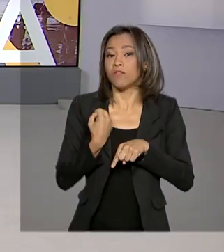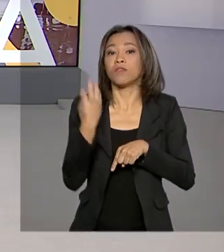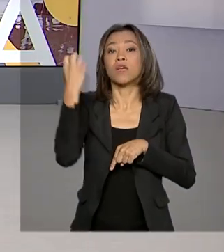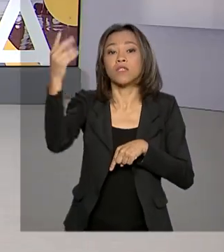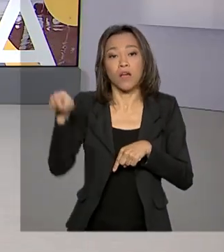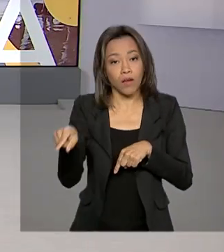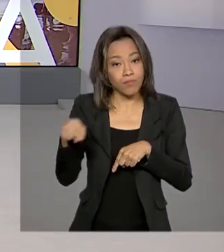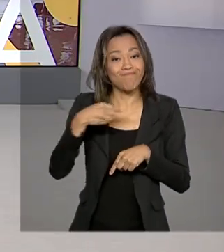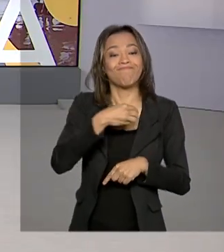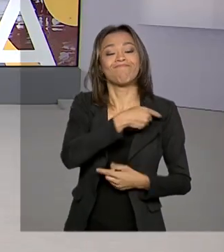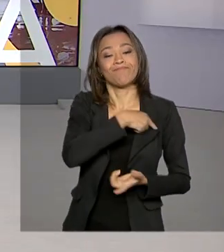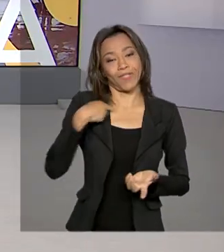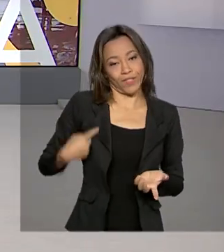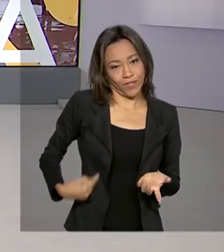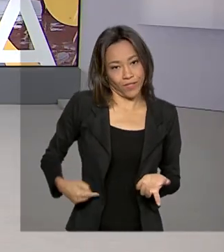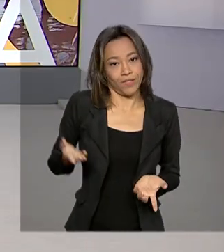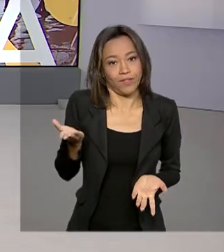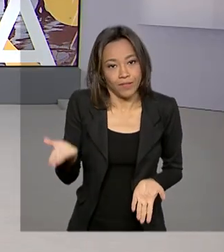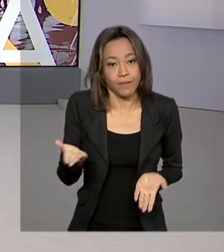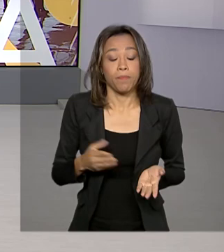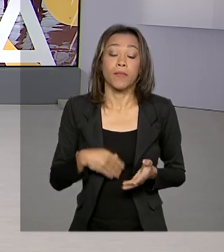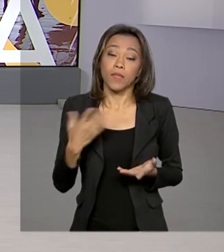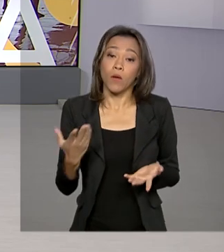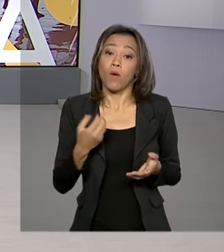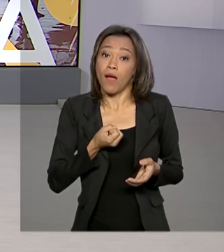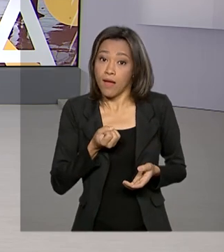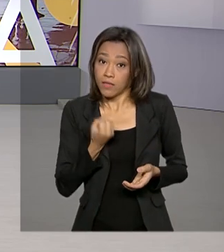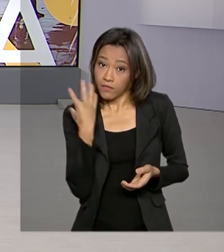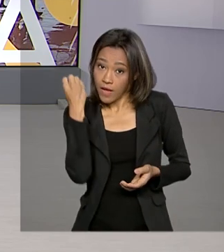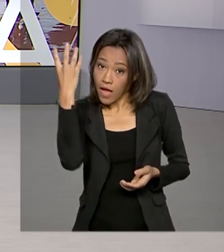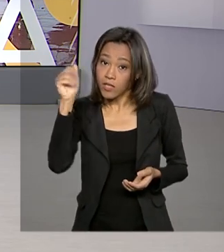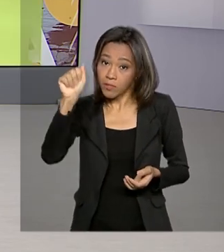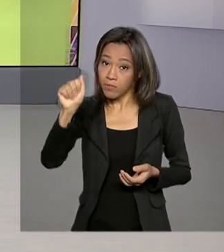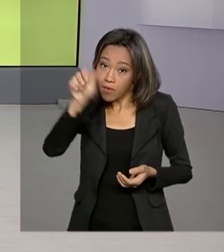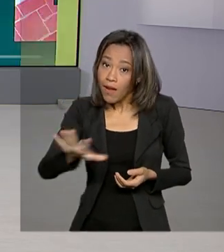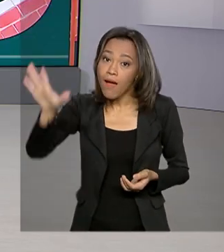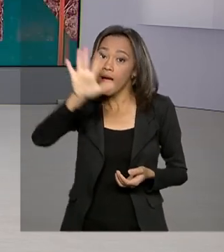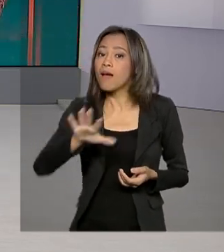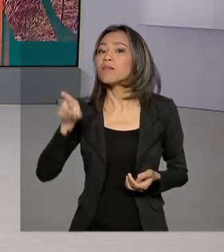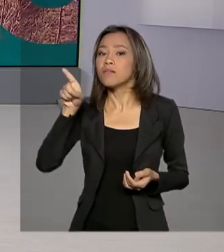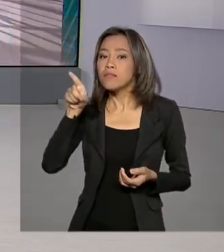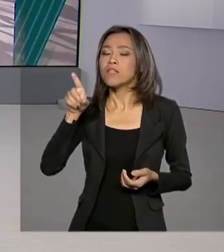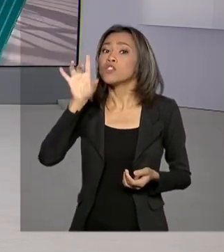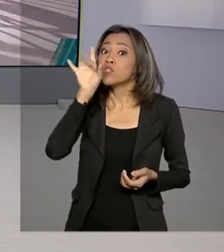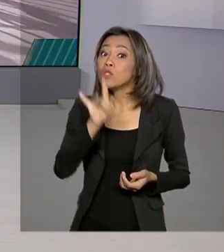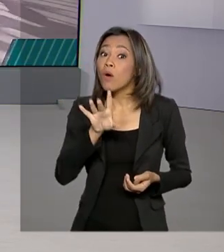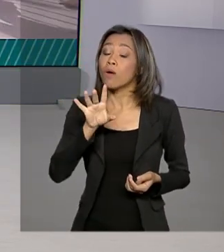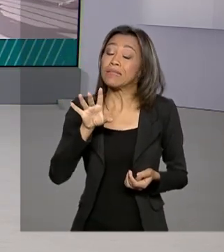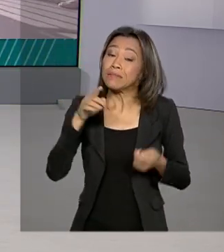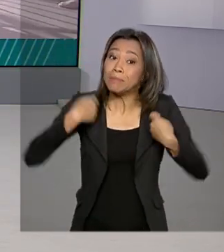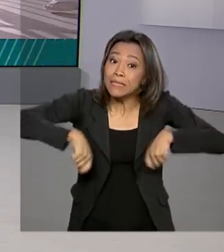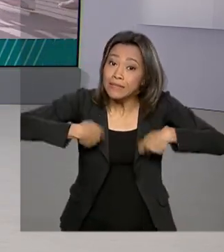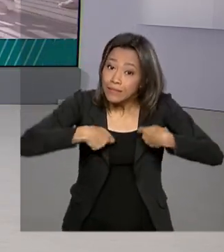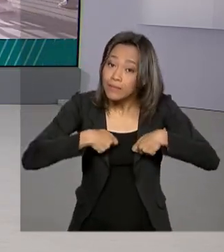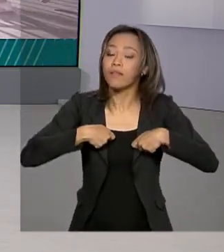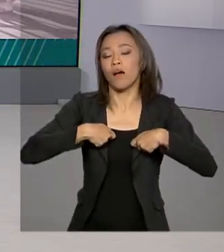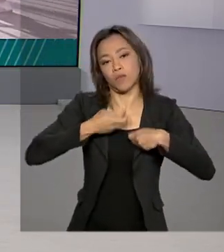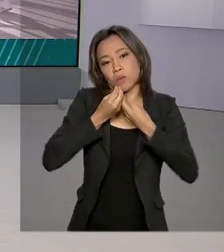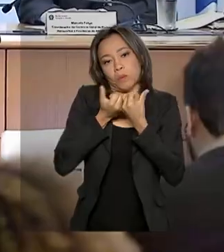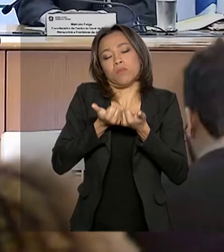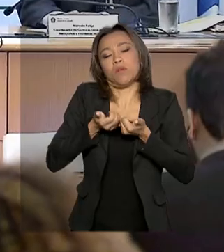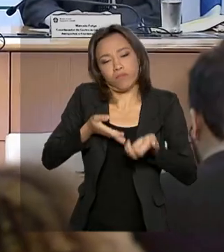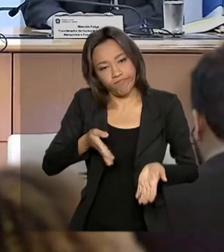A orientação é que viagens para o país asiático só sejam feitas em casos de extrema necessidade.